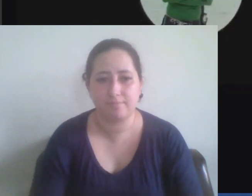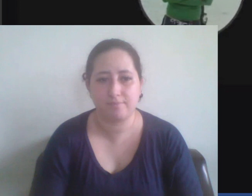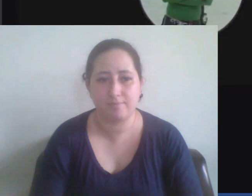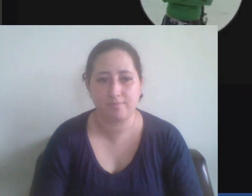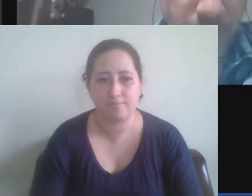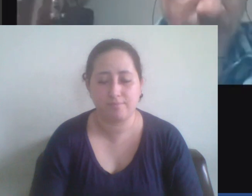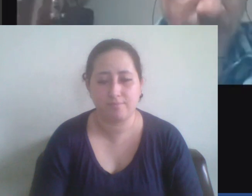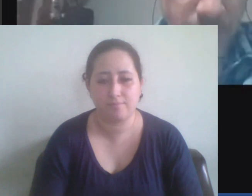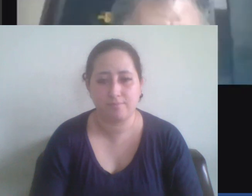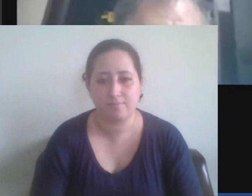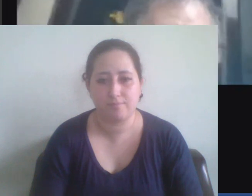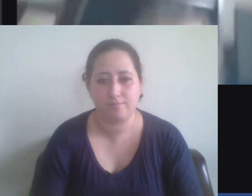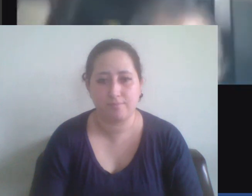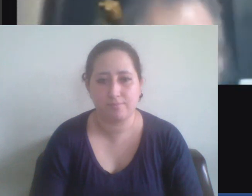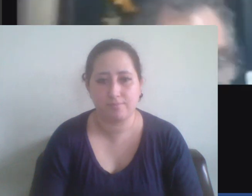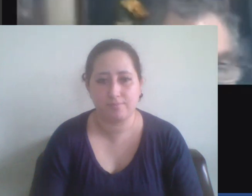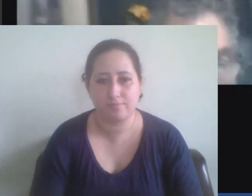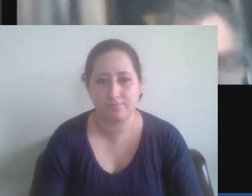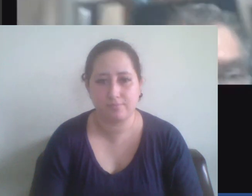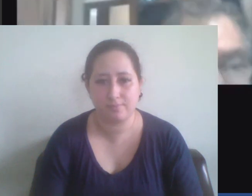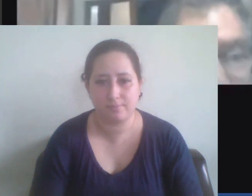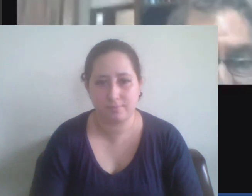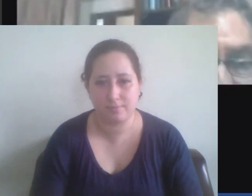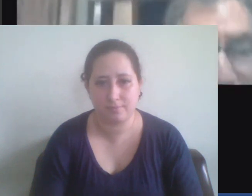só aqui pronto